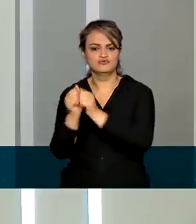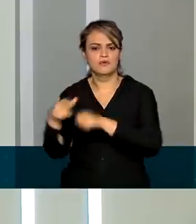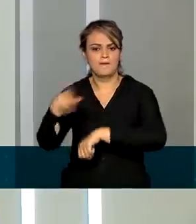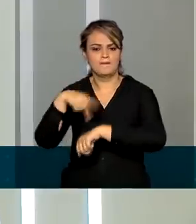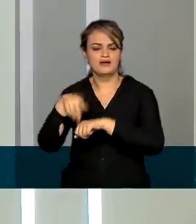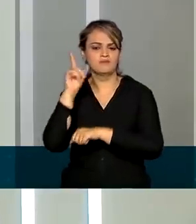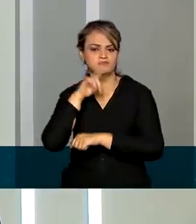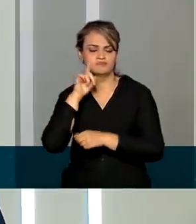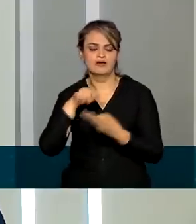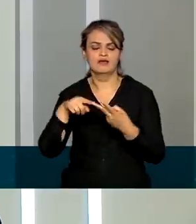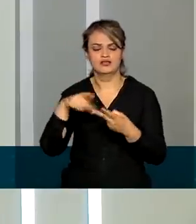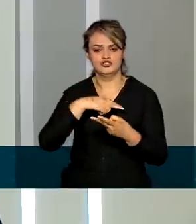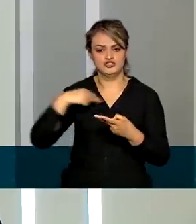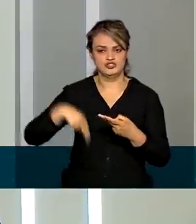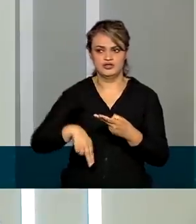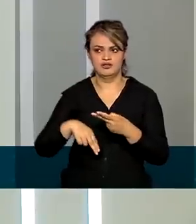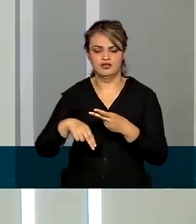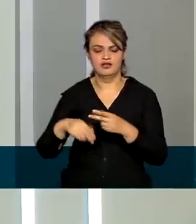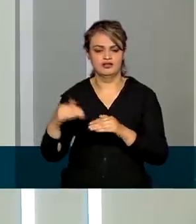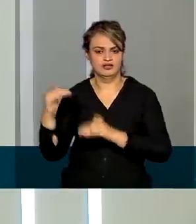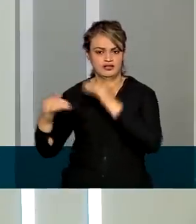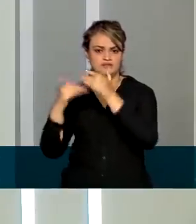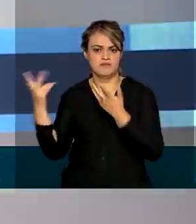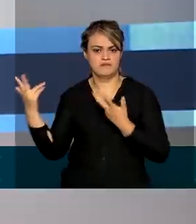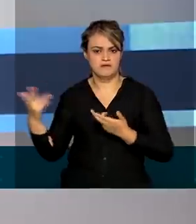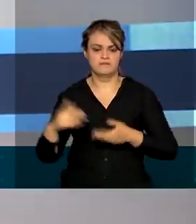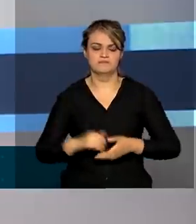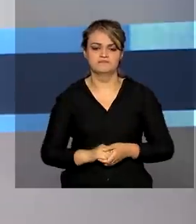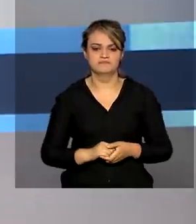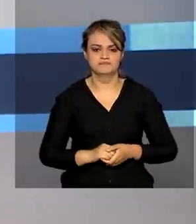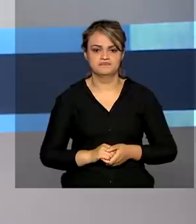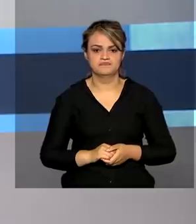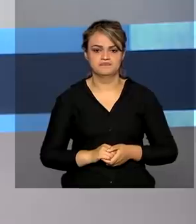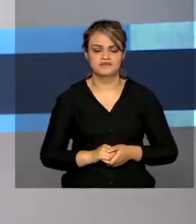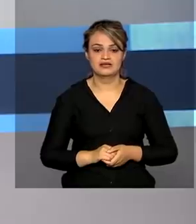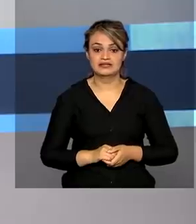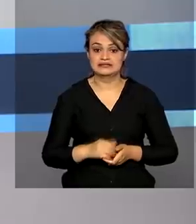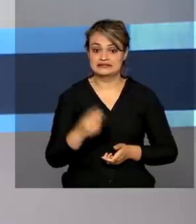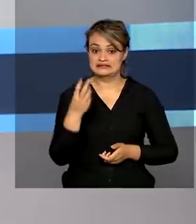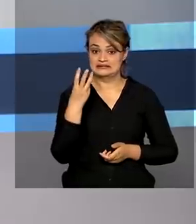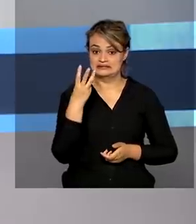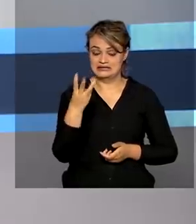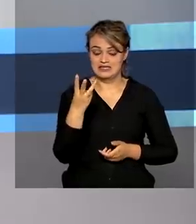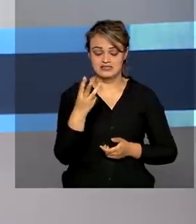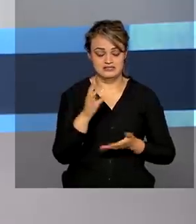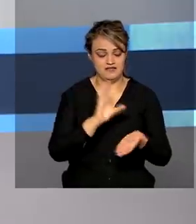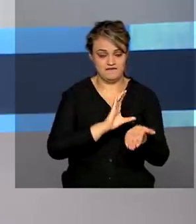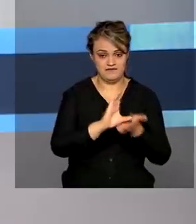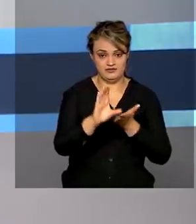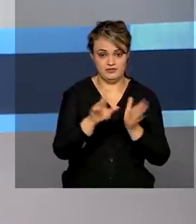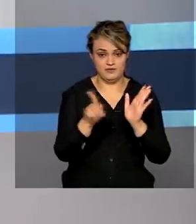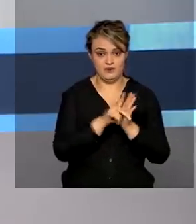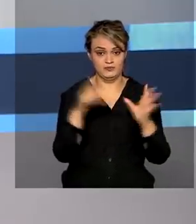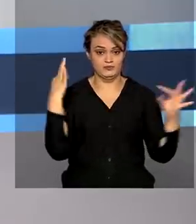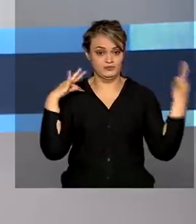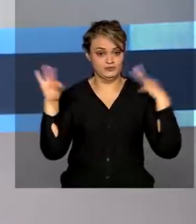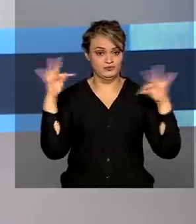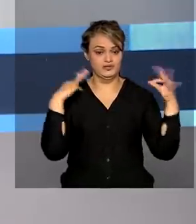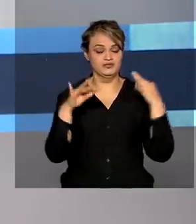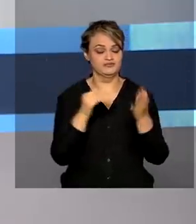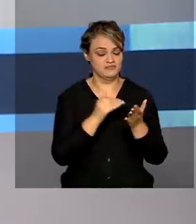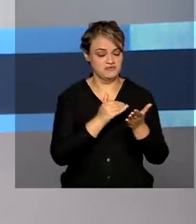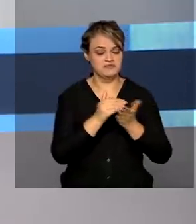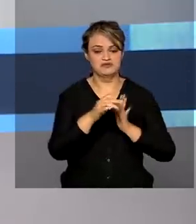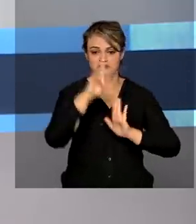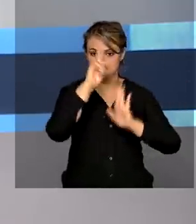dos Estados Unidos e da China, que estão em pleno crescimento. Três empreendimentos turísticos foram incluídos no Programa de Parcerias